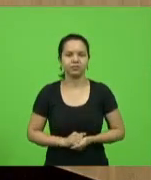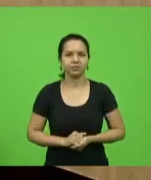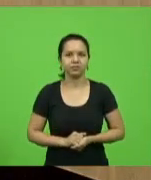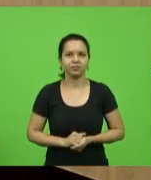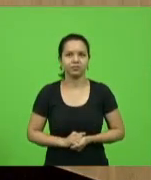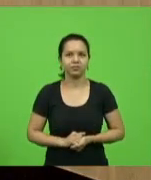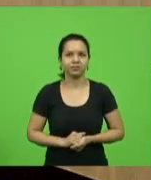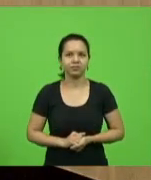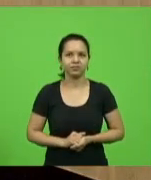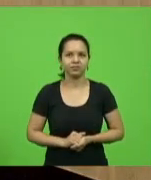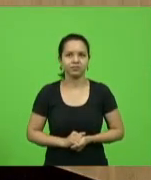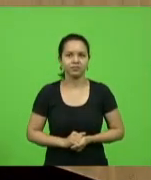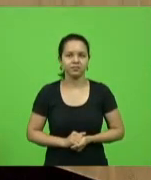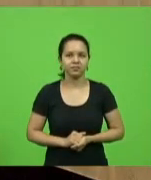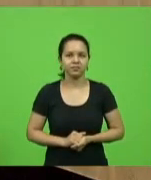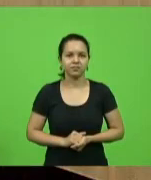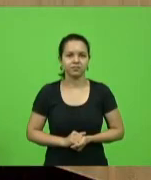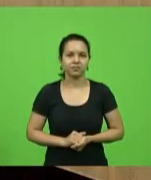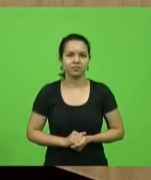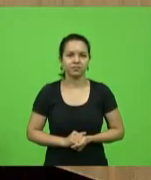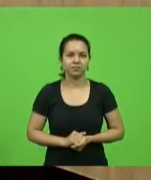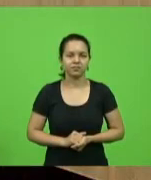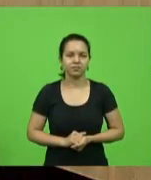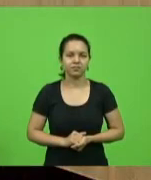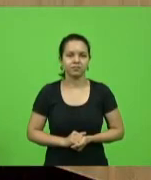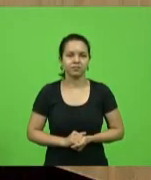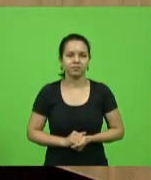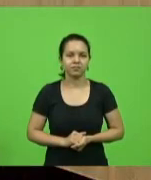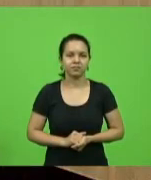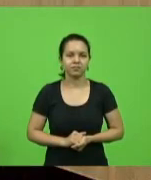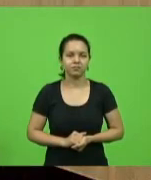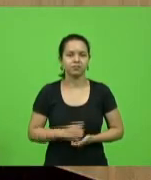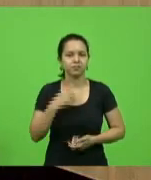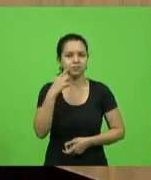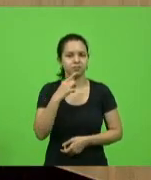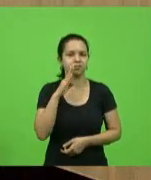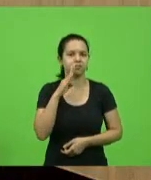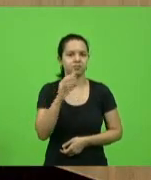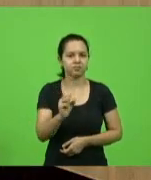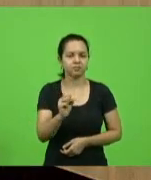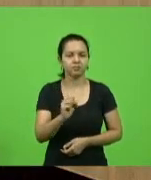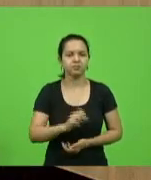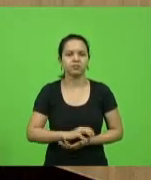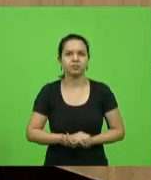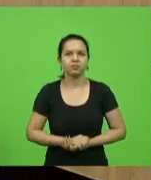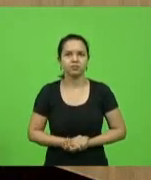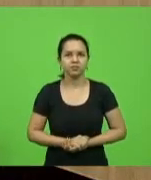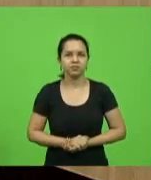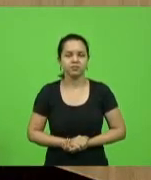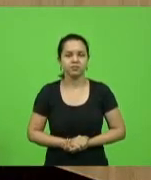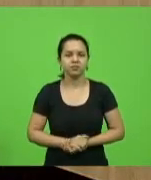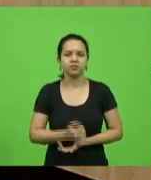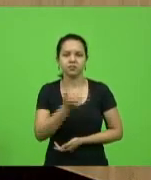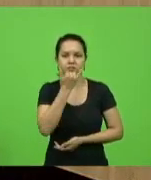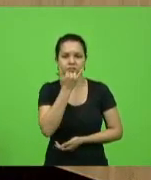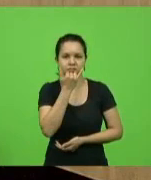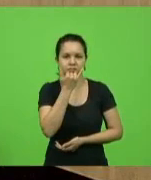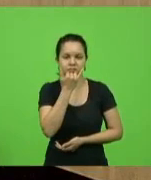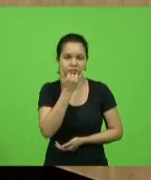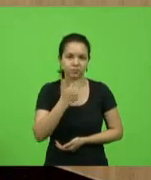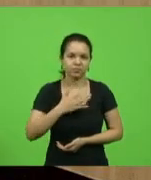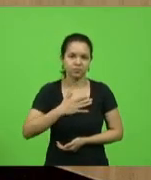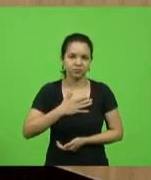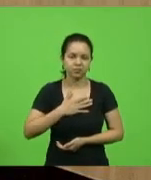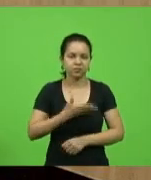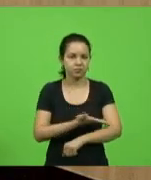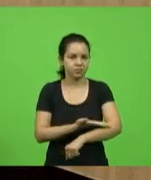Presidente. Tem a palavra, quem pediu? Deputado Bruno Souza. Deputado Bruno. Me perdoe, a minha costumeira